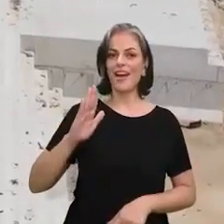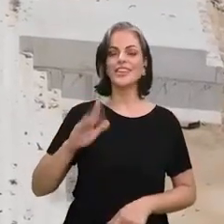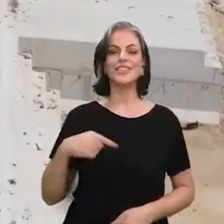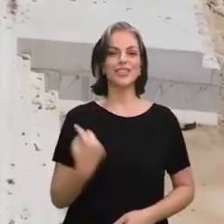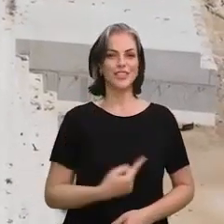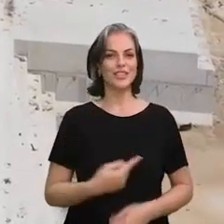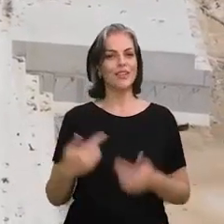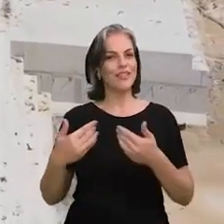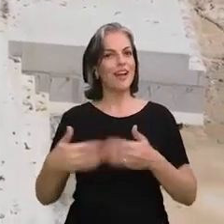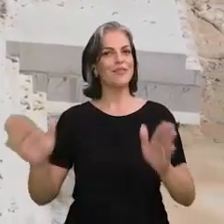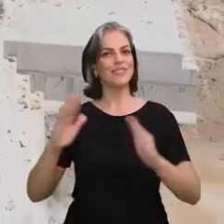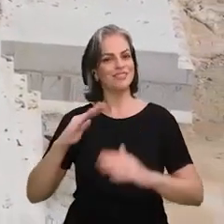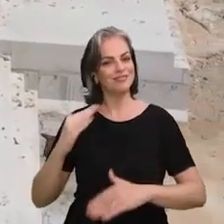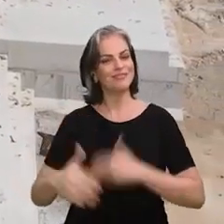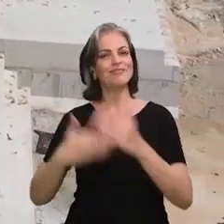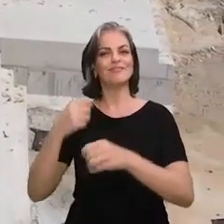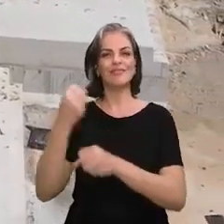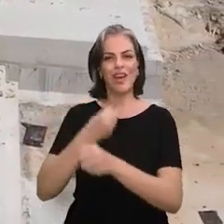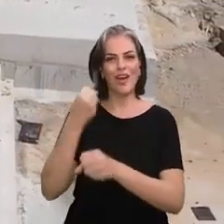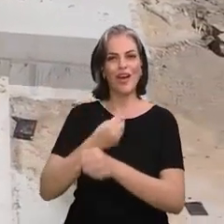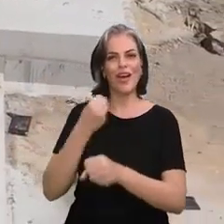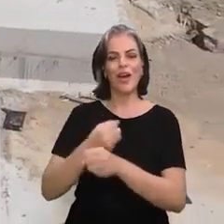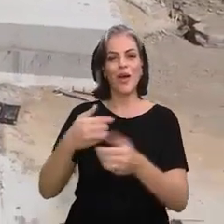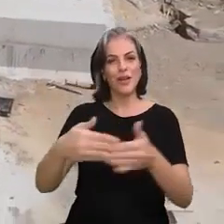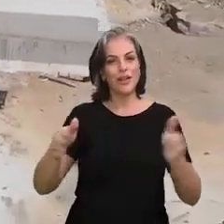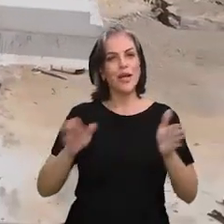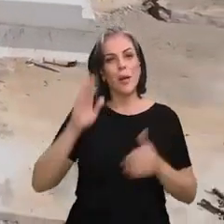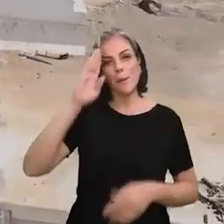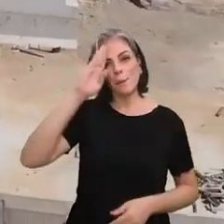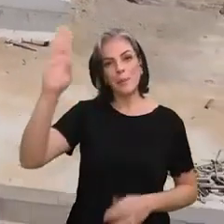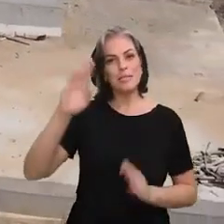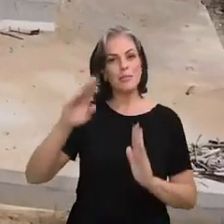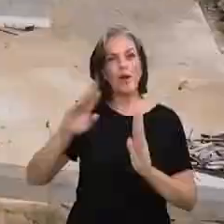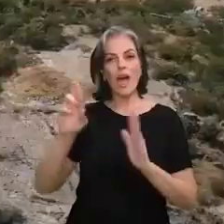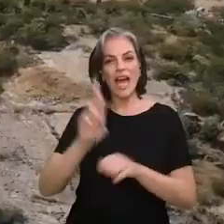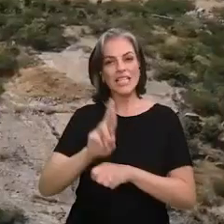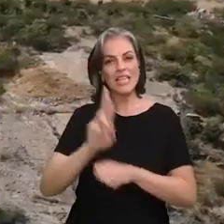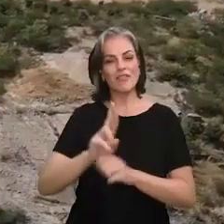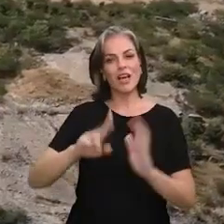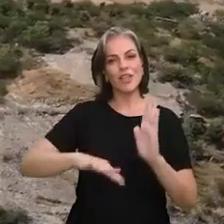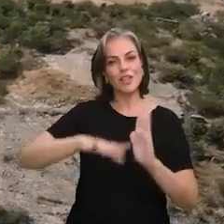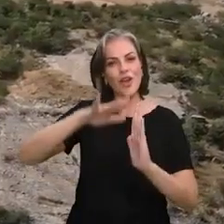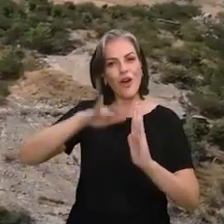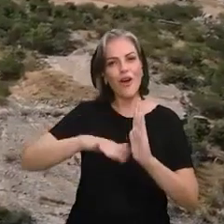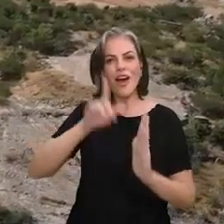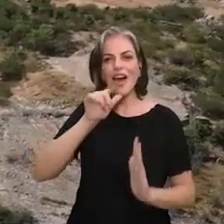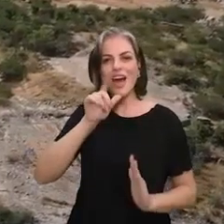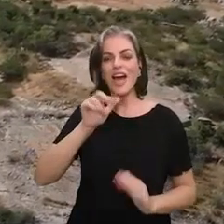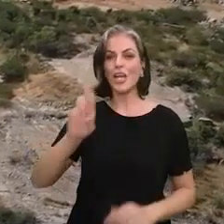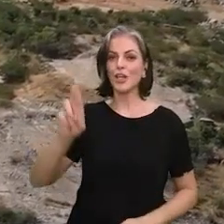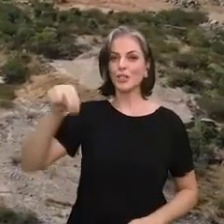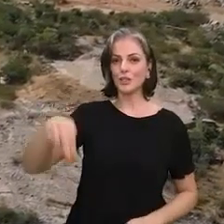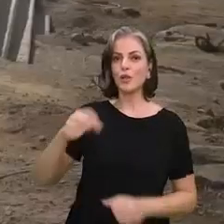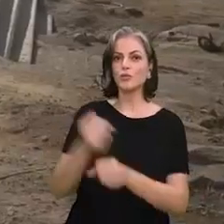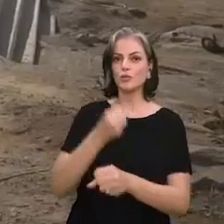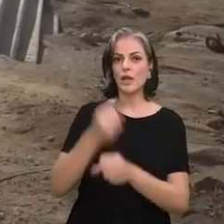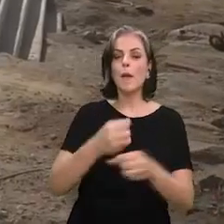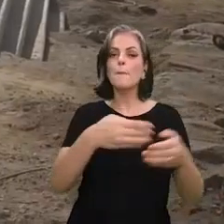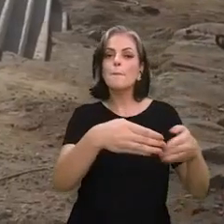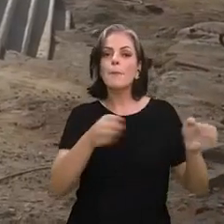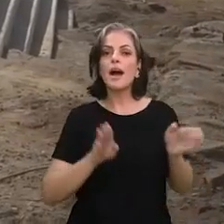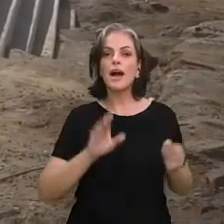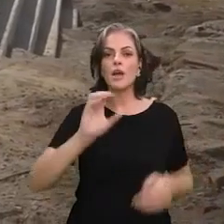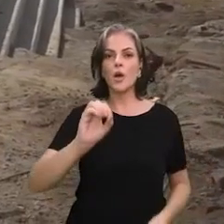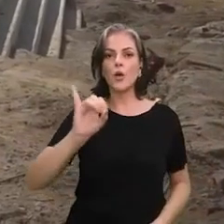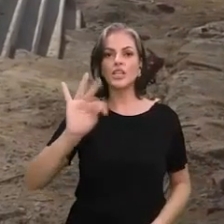Destravamos a obra do principal reservatório da transposição no Rio Grande do Norte. A construção da barragem de Oiticica, que